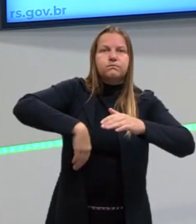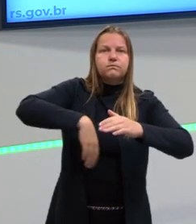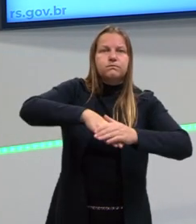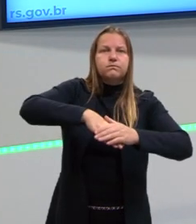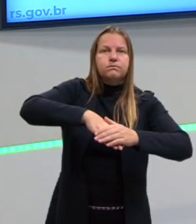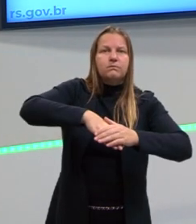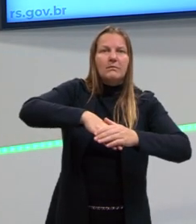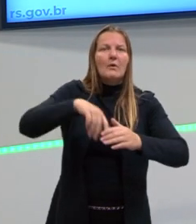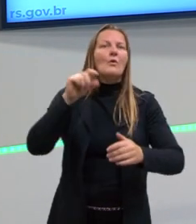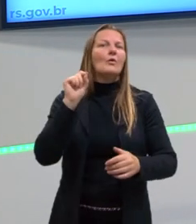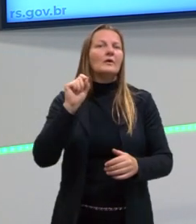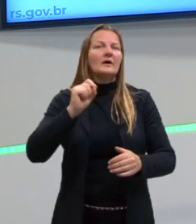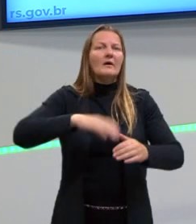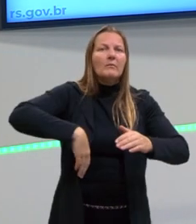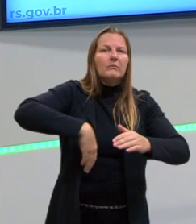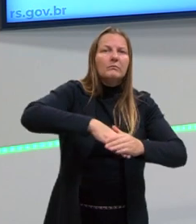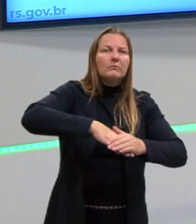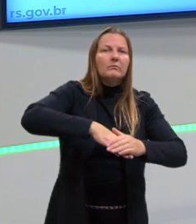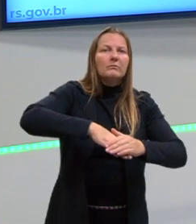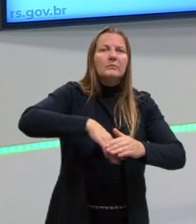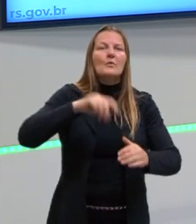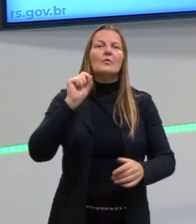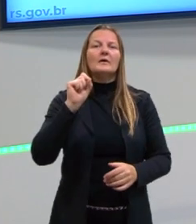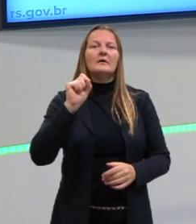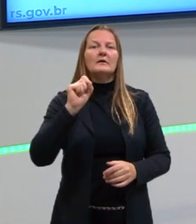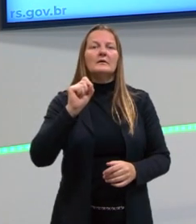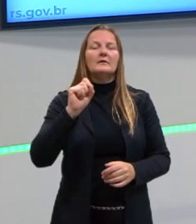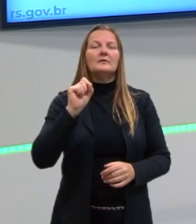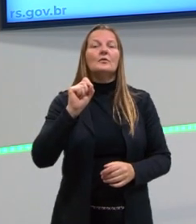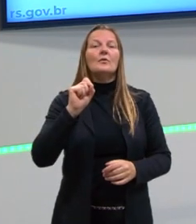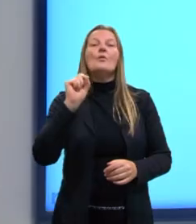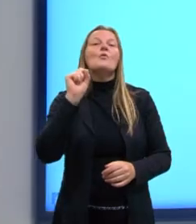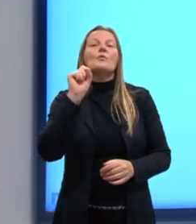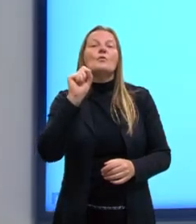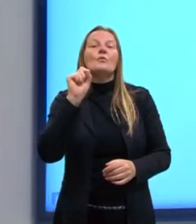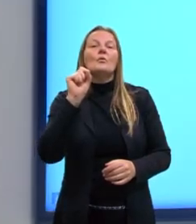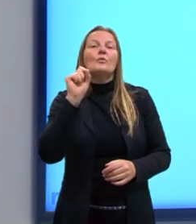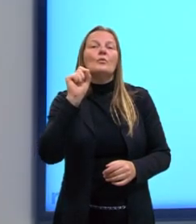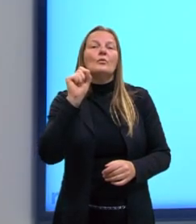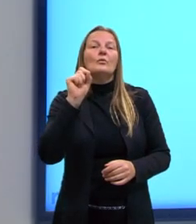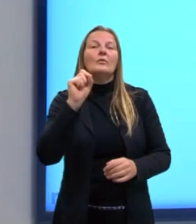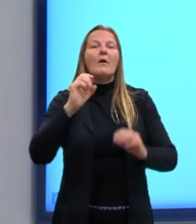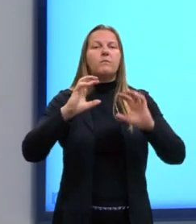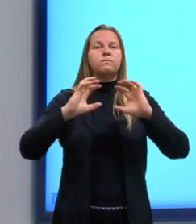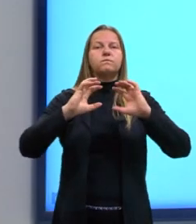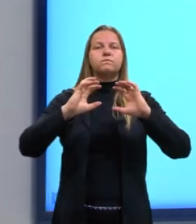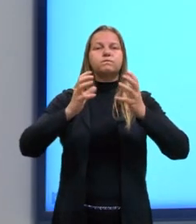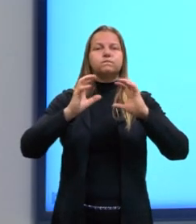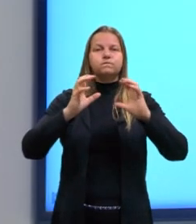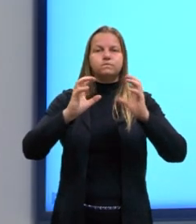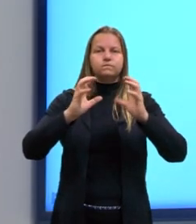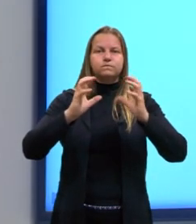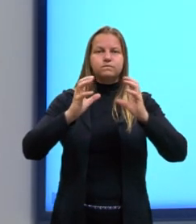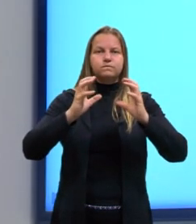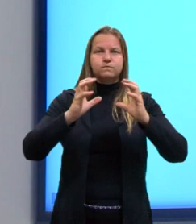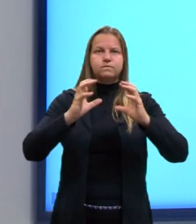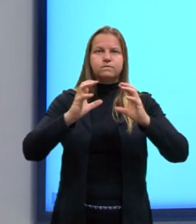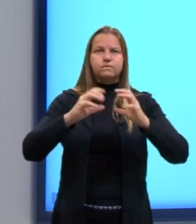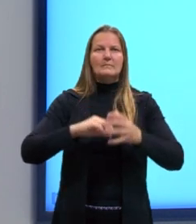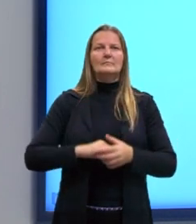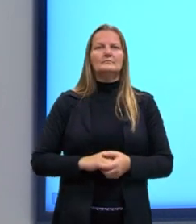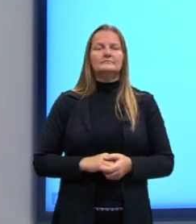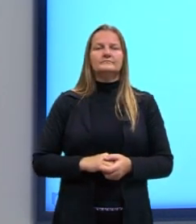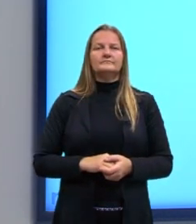Poderia dizer só chutei? Não. Quem chuta, chuta o que? A bola.